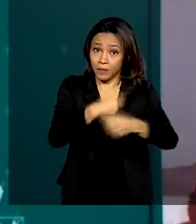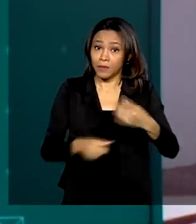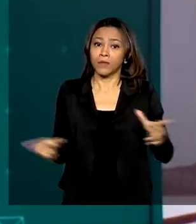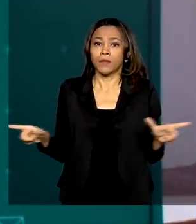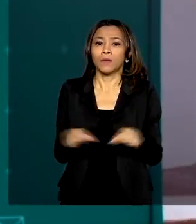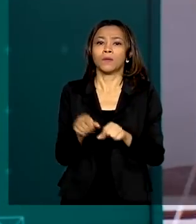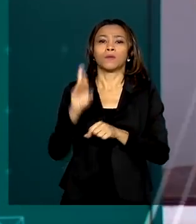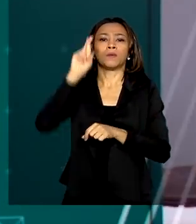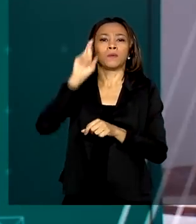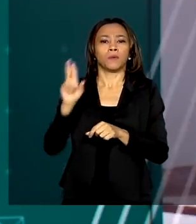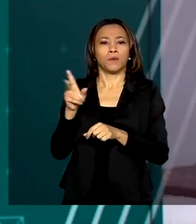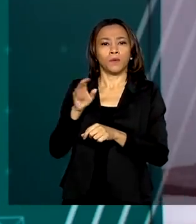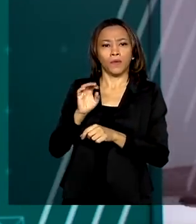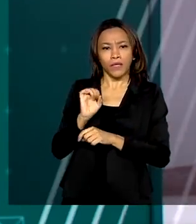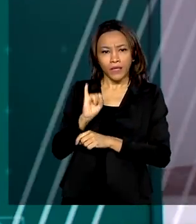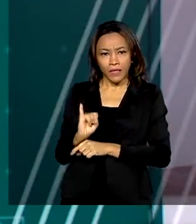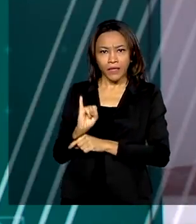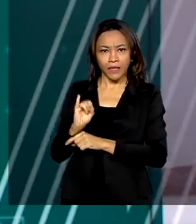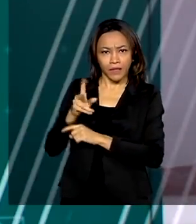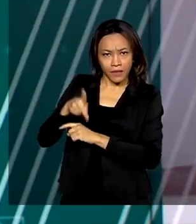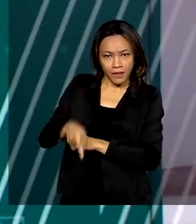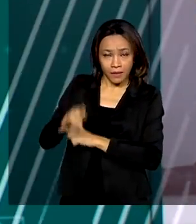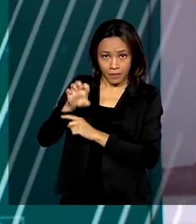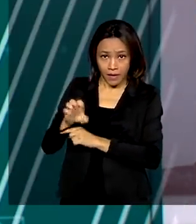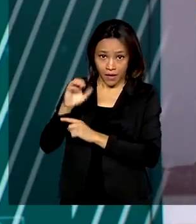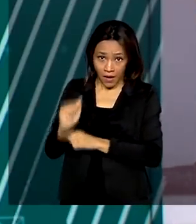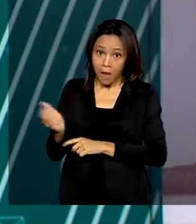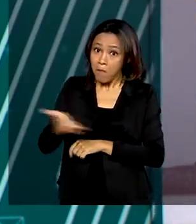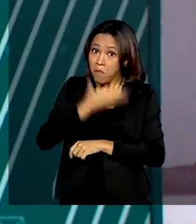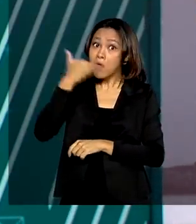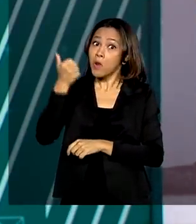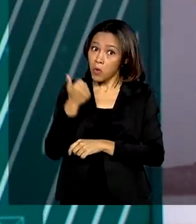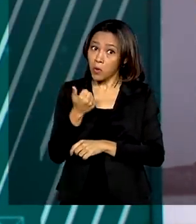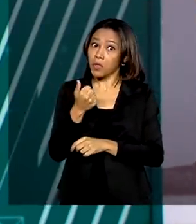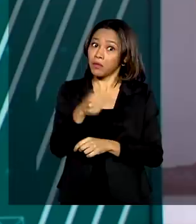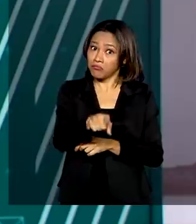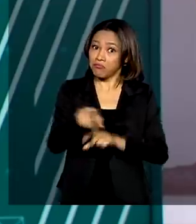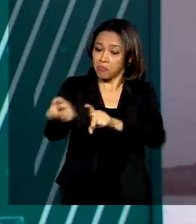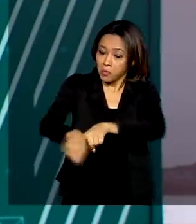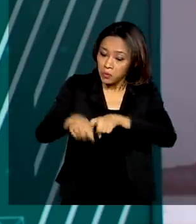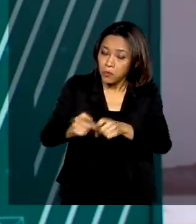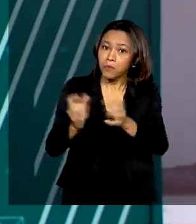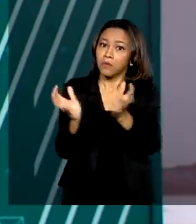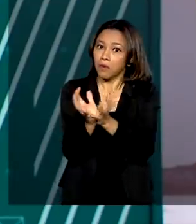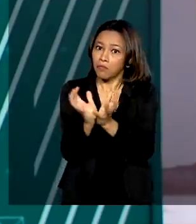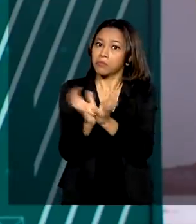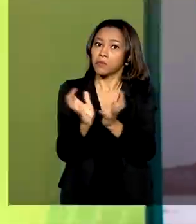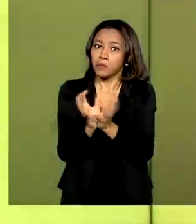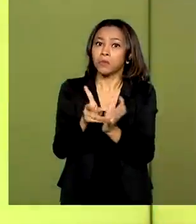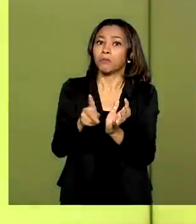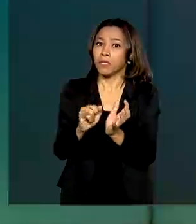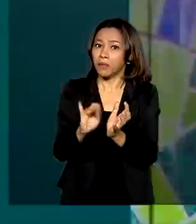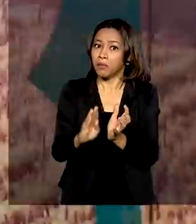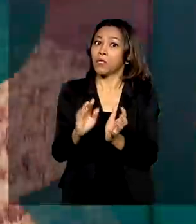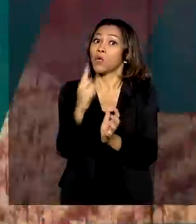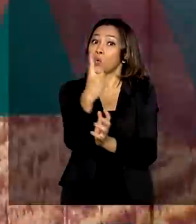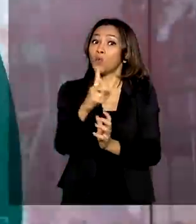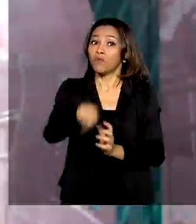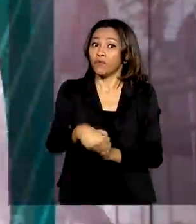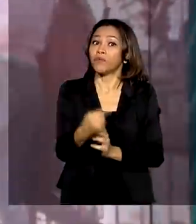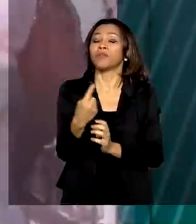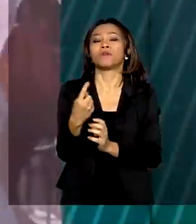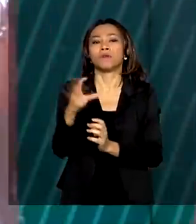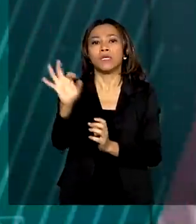Aplicada, melhorou a estimativa do PIB do agronegócio, que deve crescer 1,9% este ano, com a safra